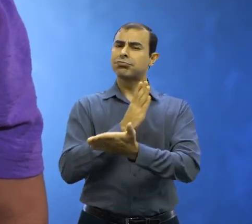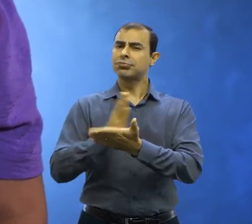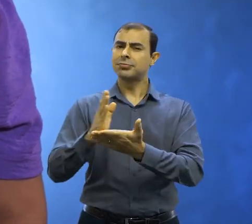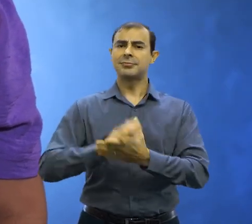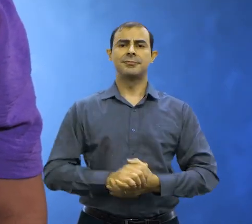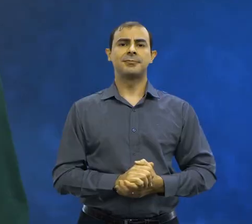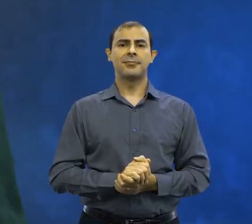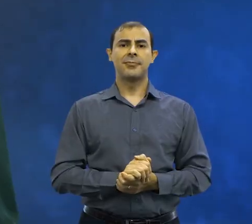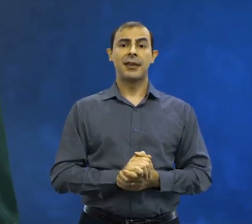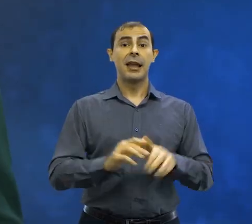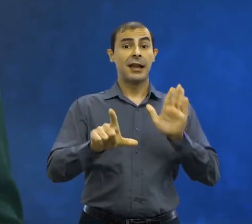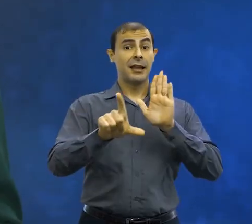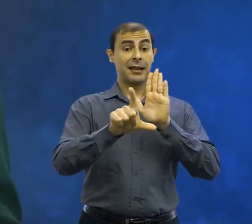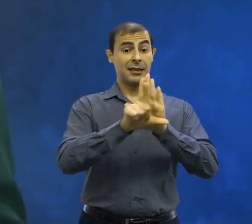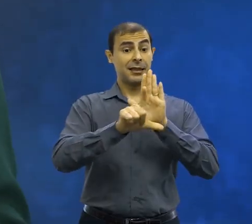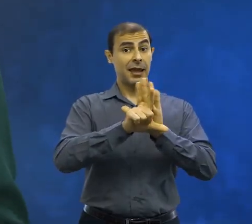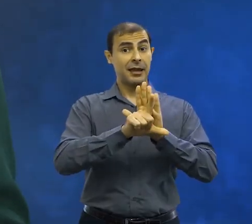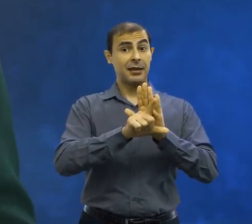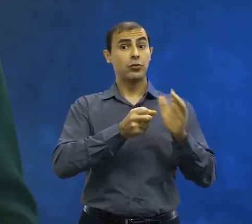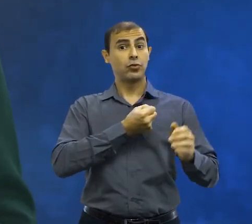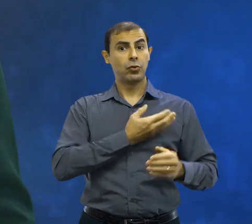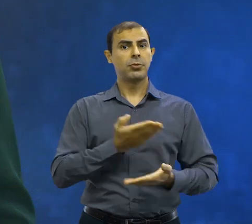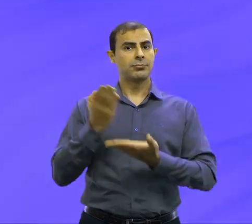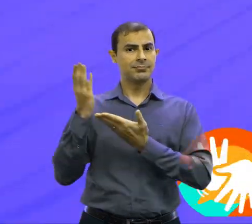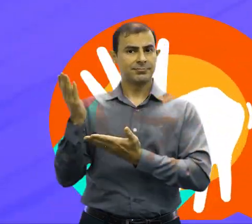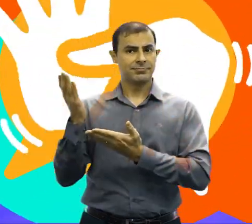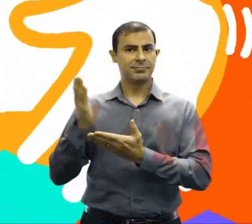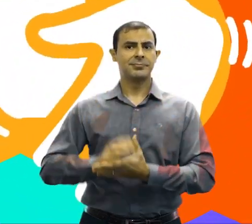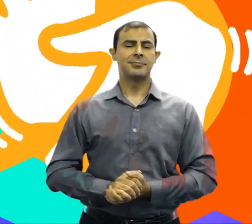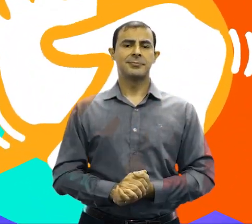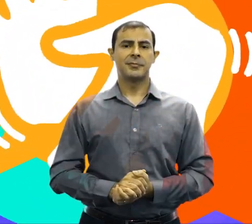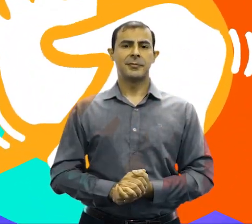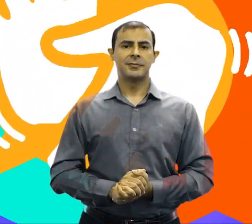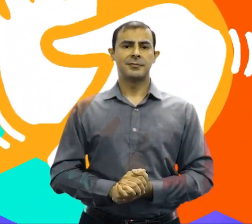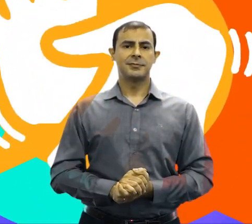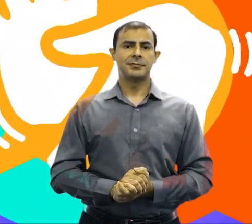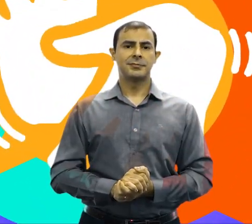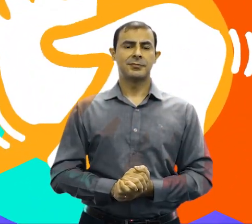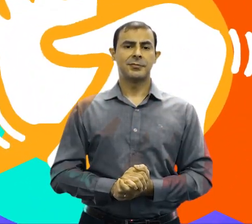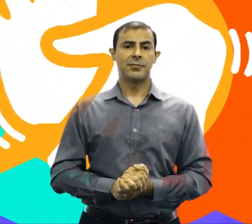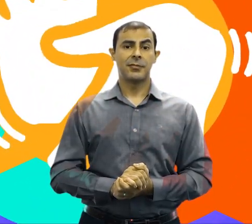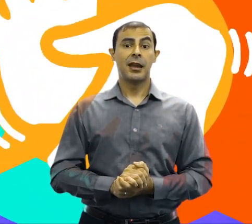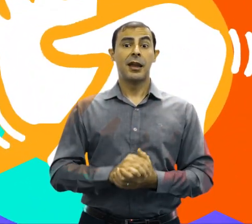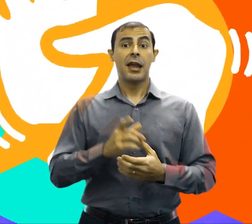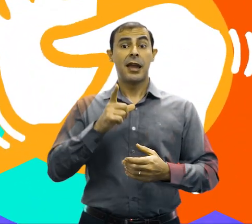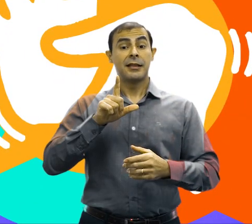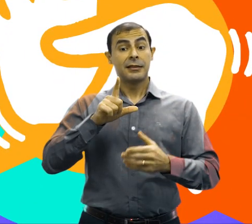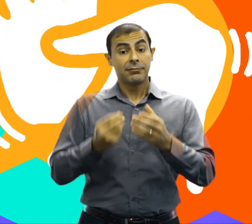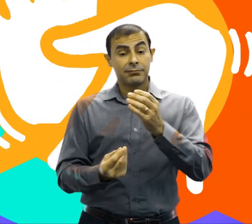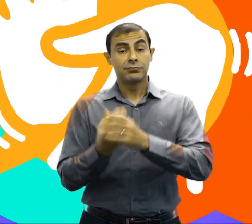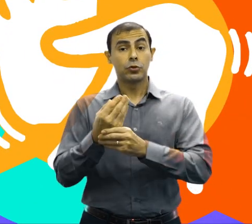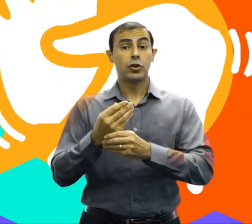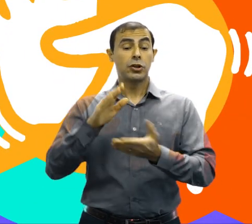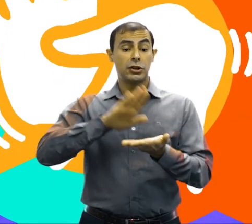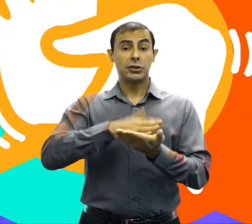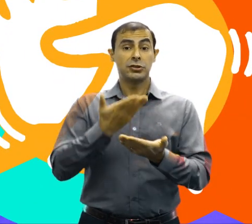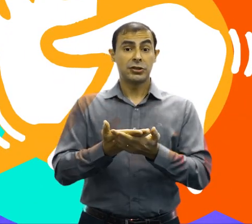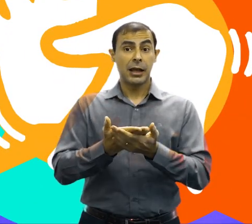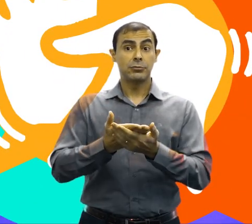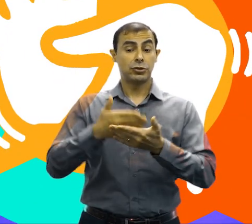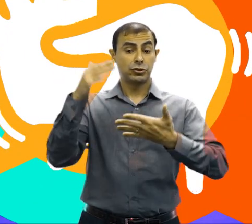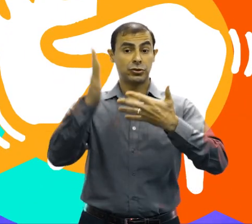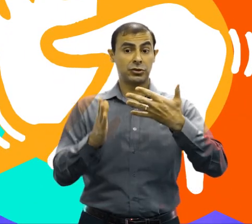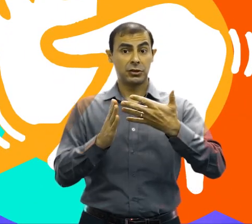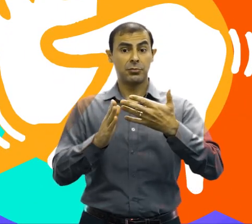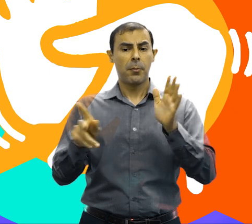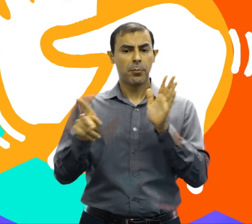algumas para vocês. Lei nº.206 de 2013, sobre a inserção do intérprete da Libras em todos